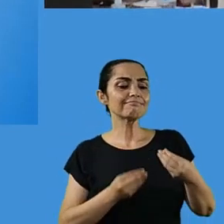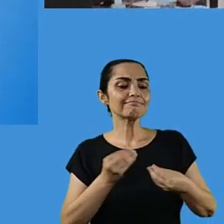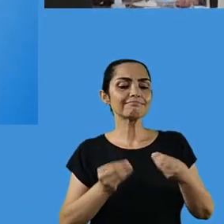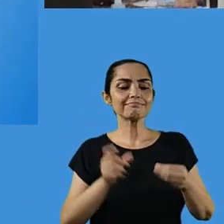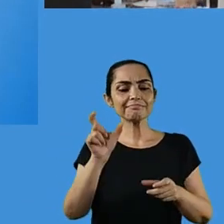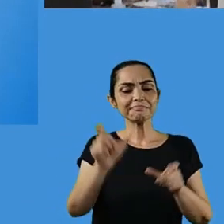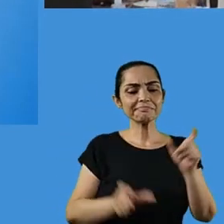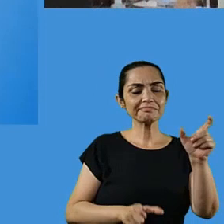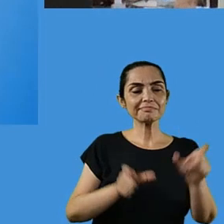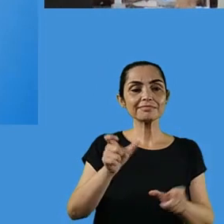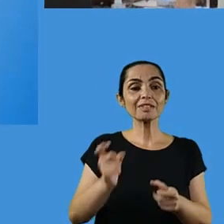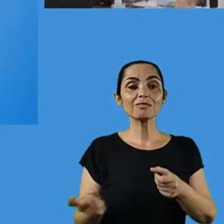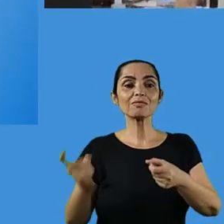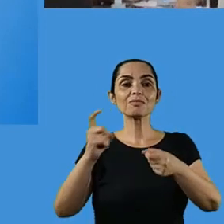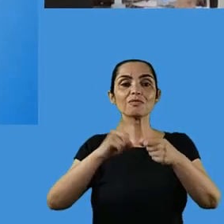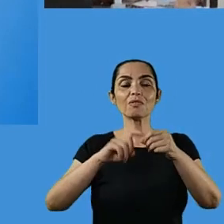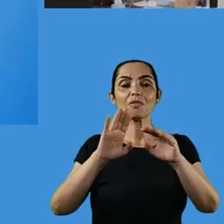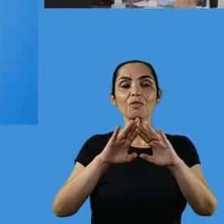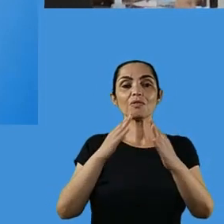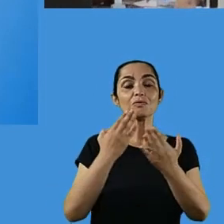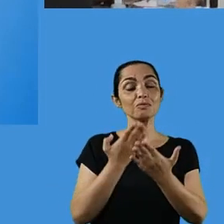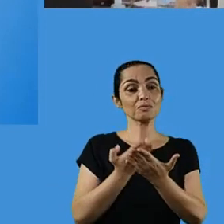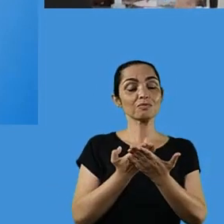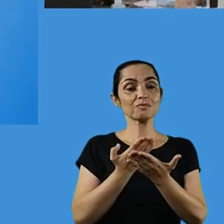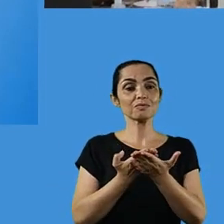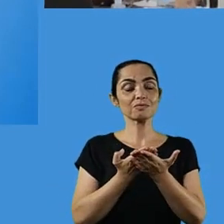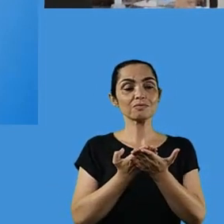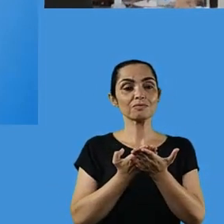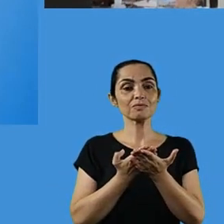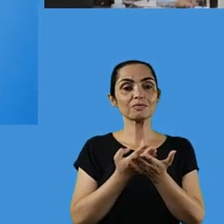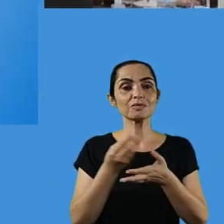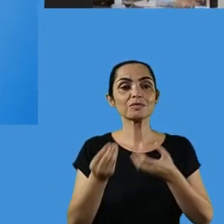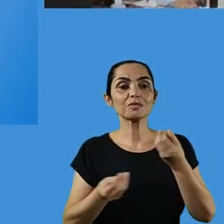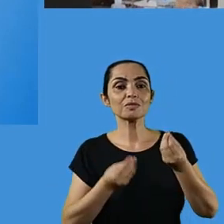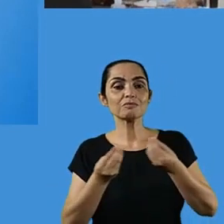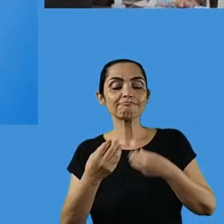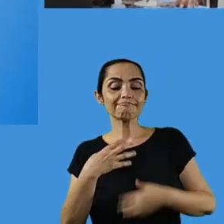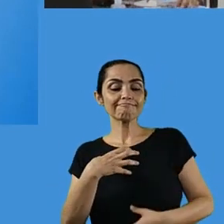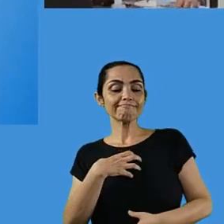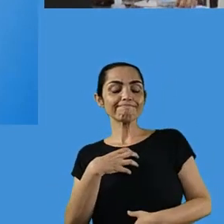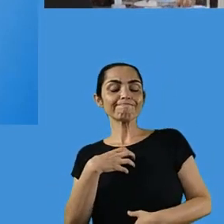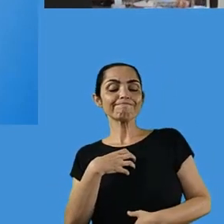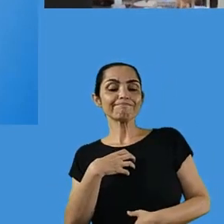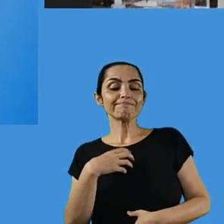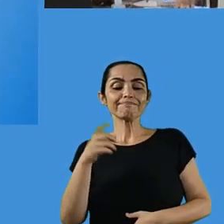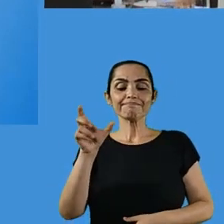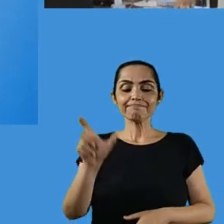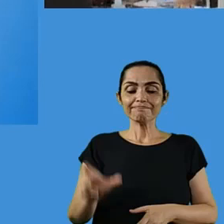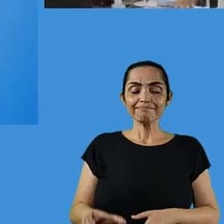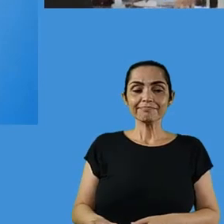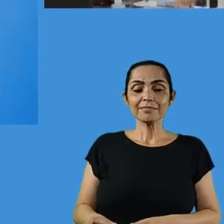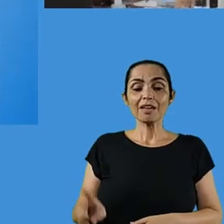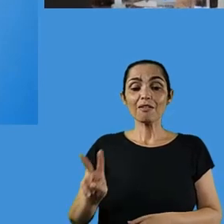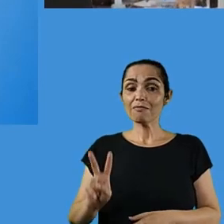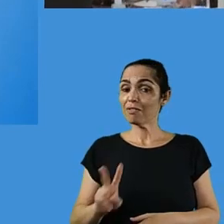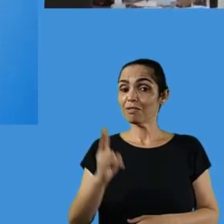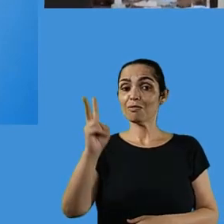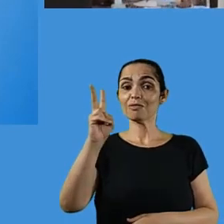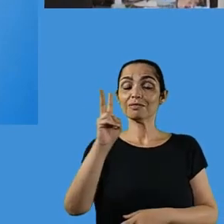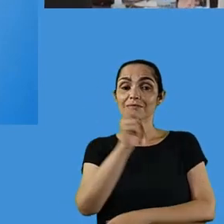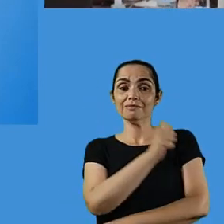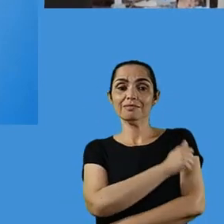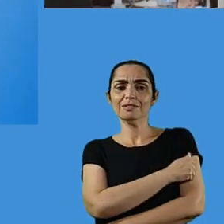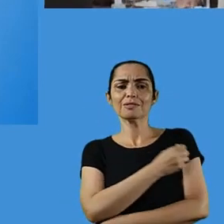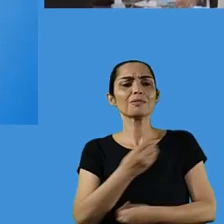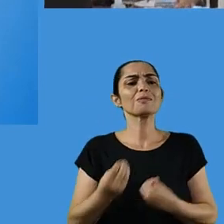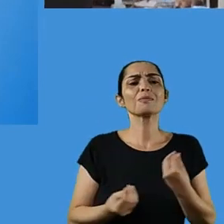pensar de usar muita sensibilidade. E valorizar. Como é a vai valorizar esse